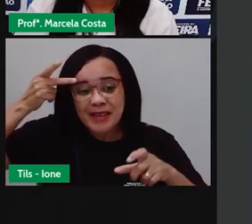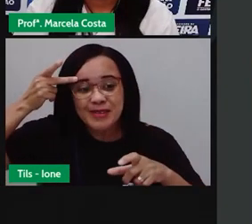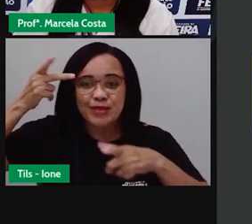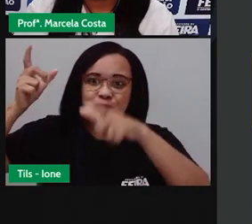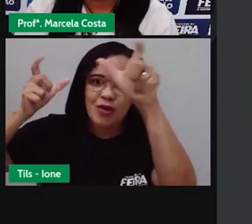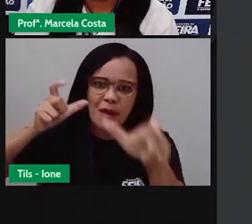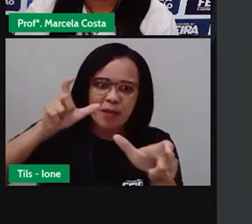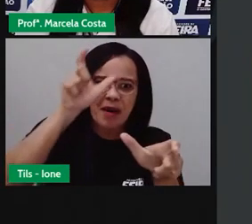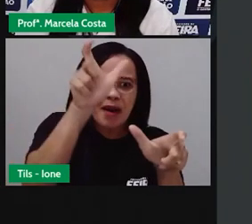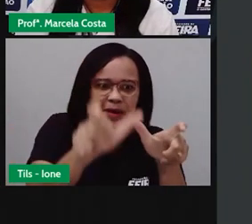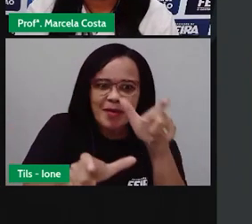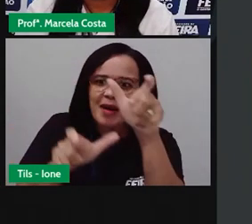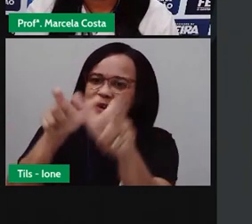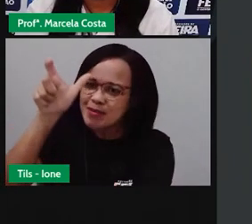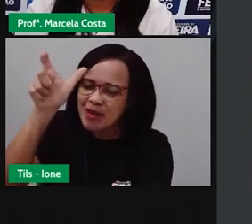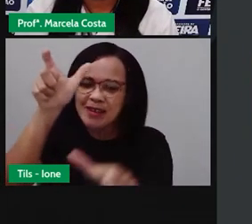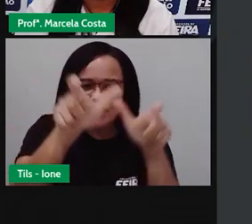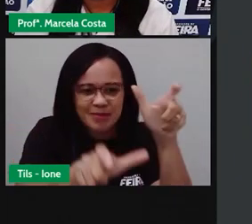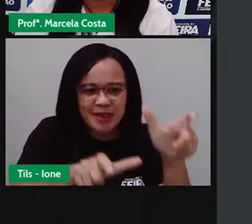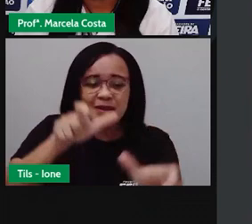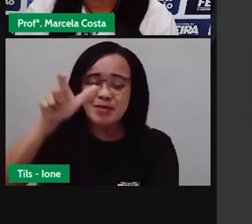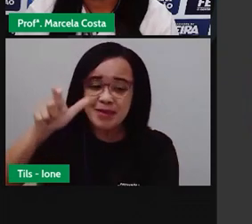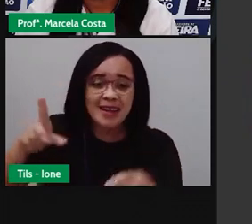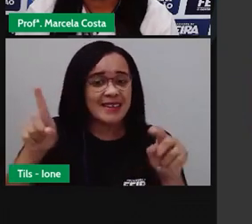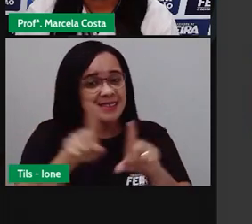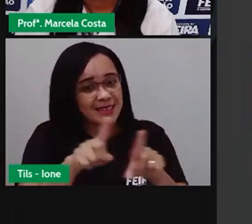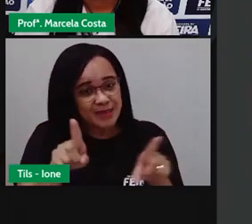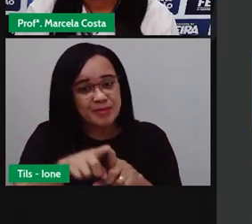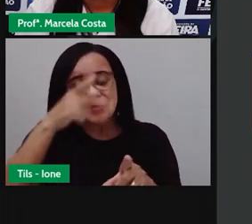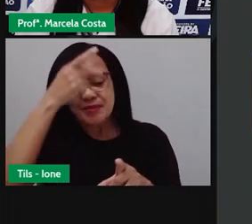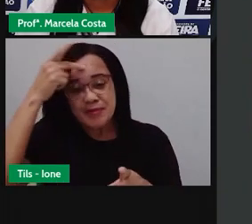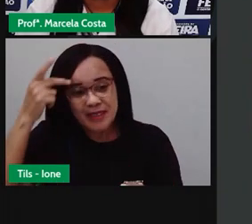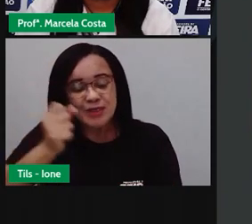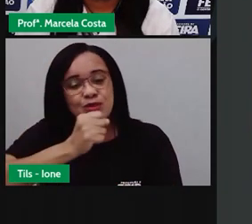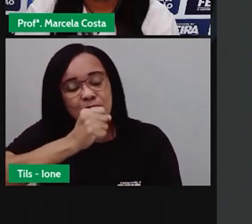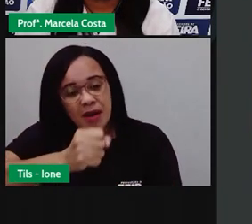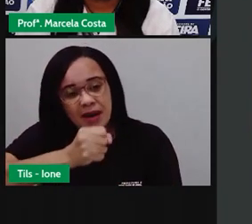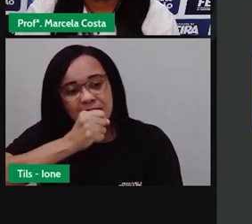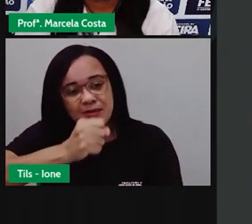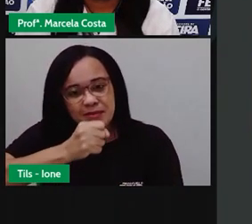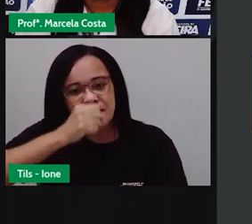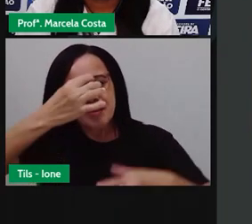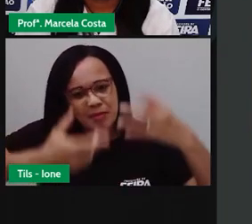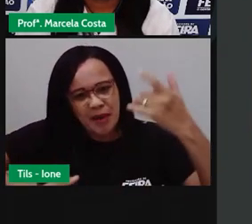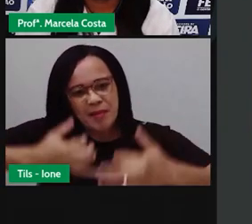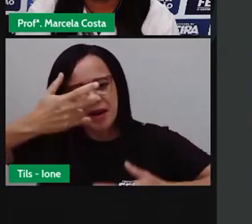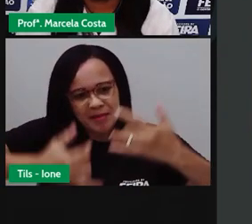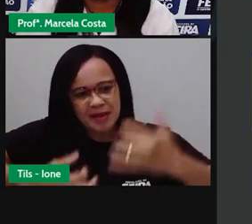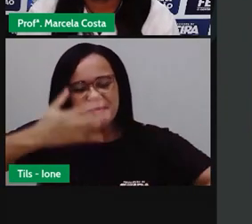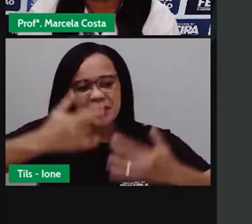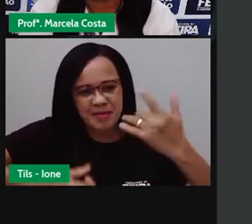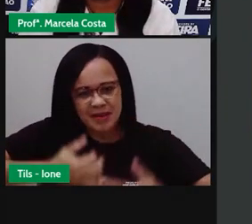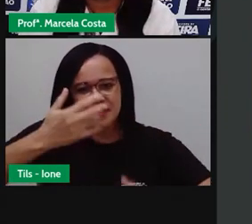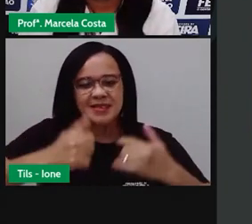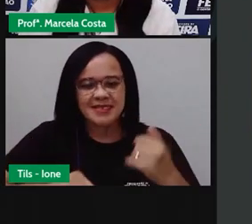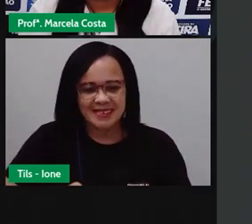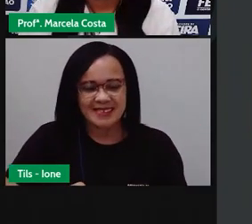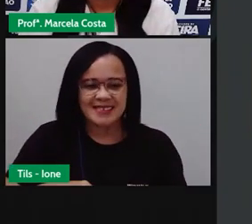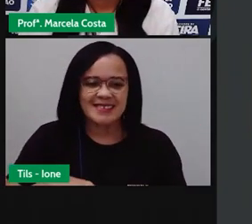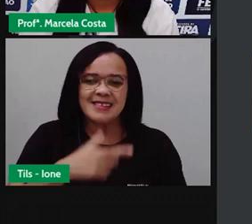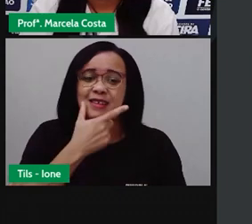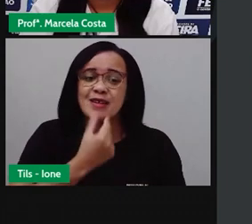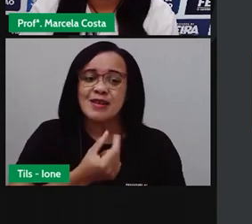fotografias e relatos. Observem a imagem aqui, né? Uma feirense característica. Olha,